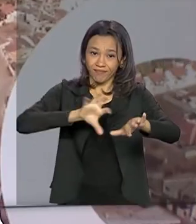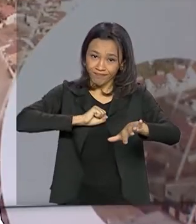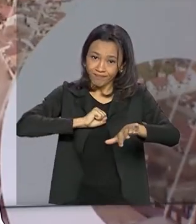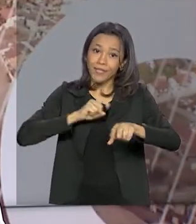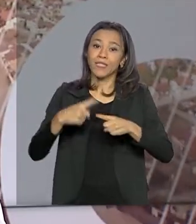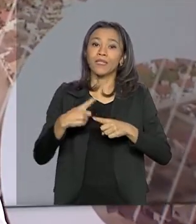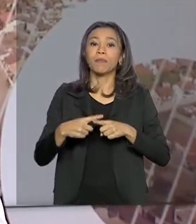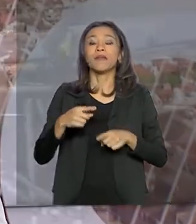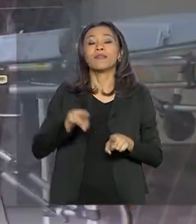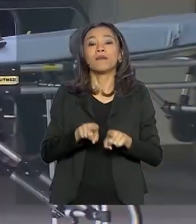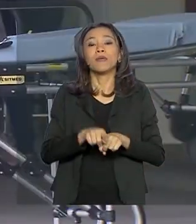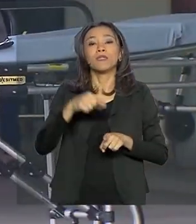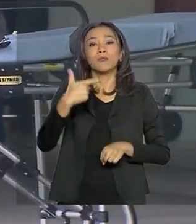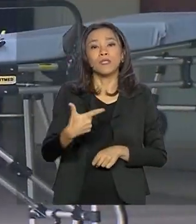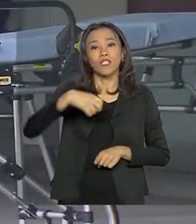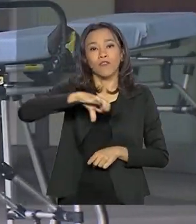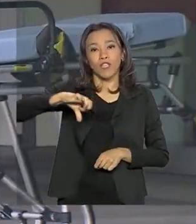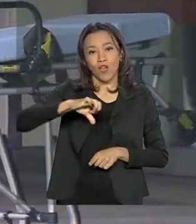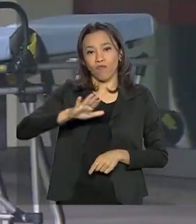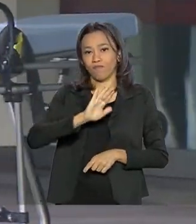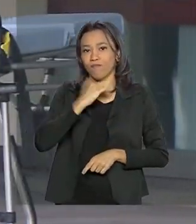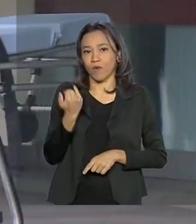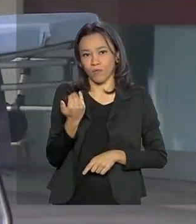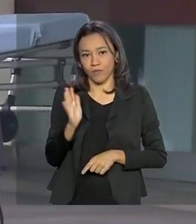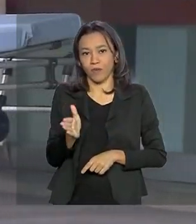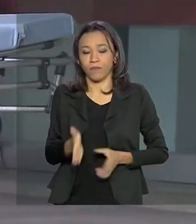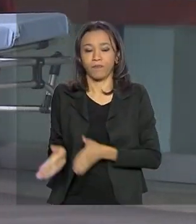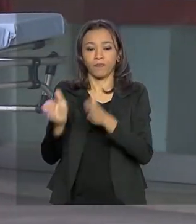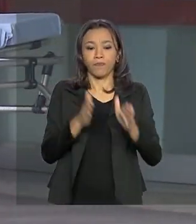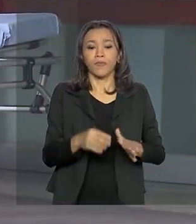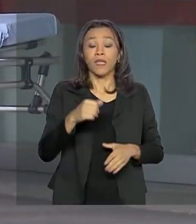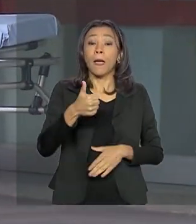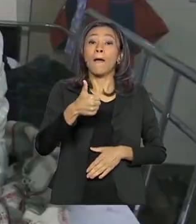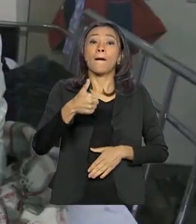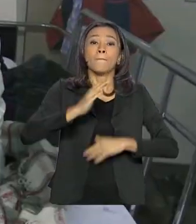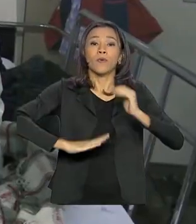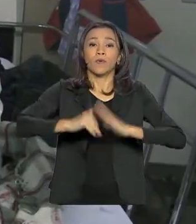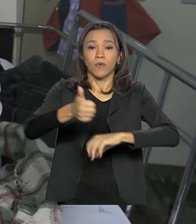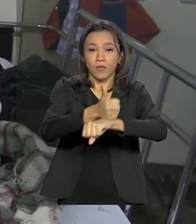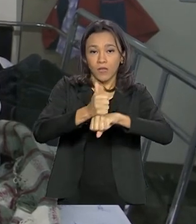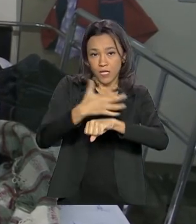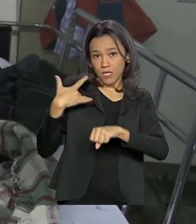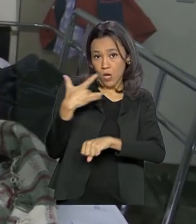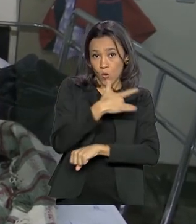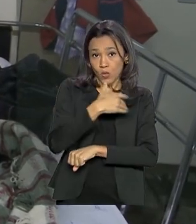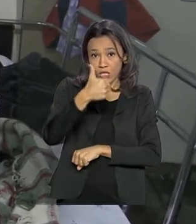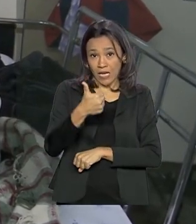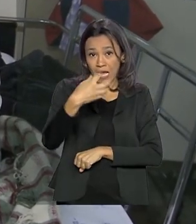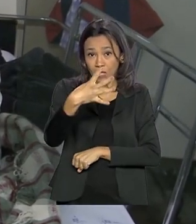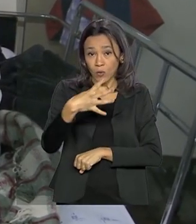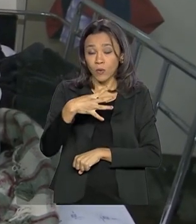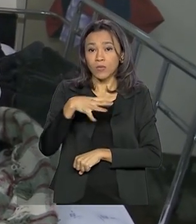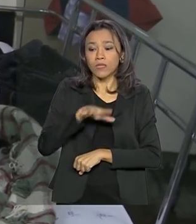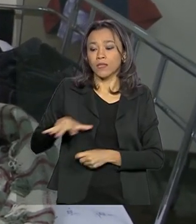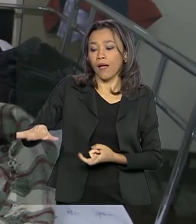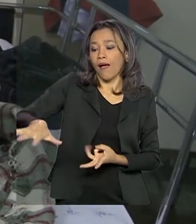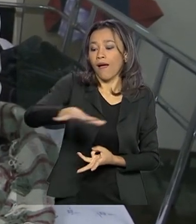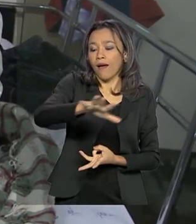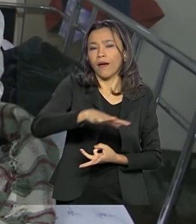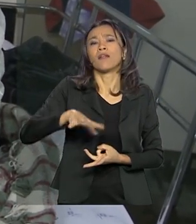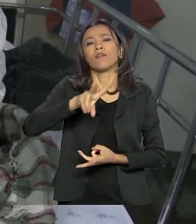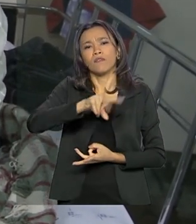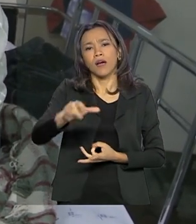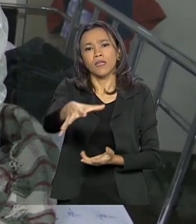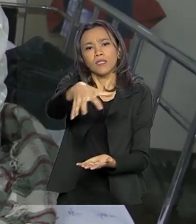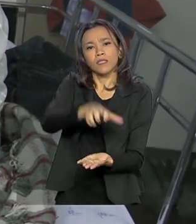mortes. Profissionais de saúde de 14 áreas devem se cadastrar e fazer um curso de capacitação